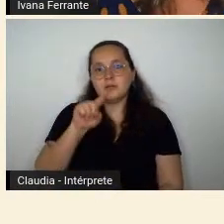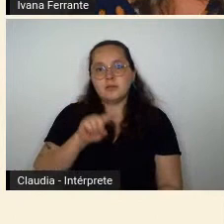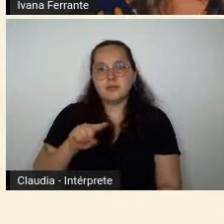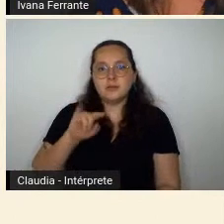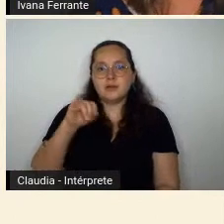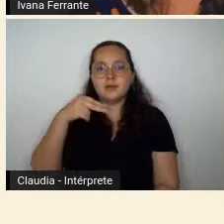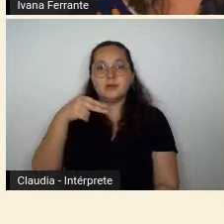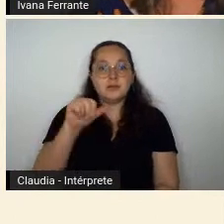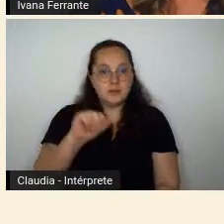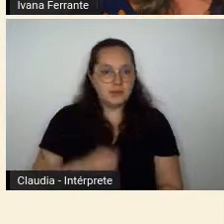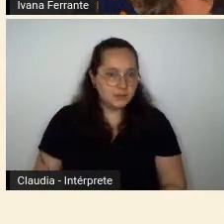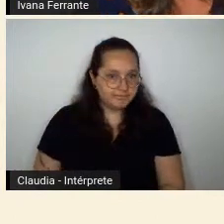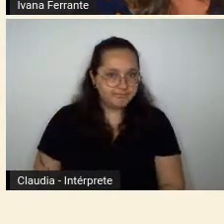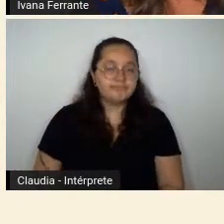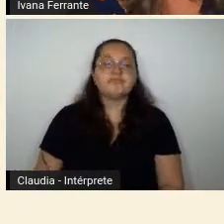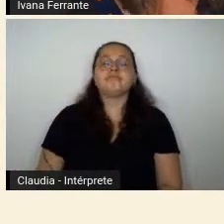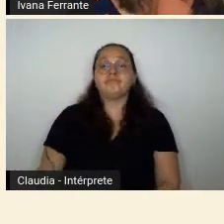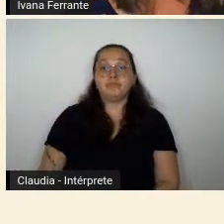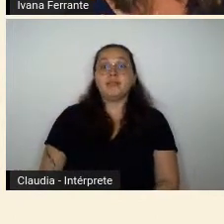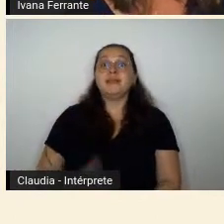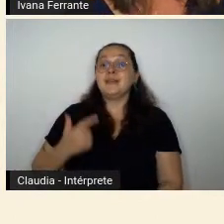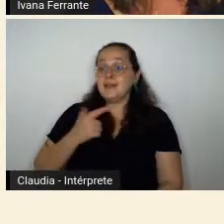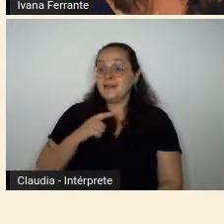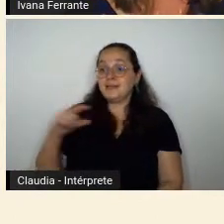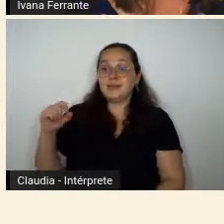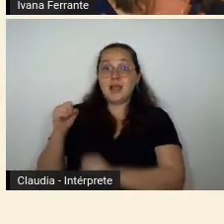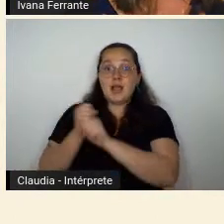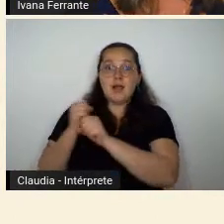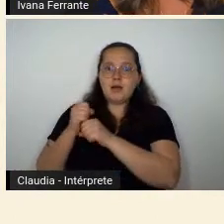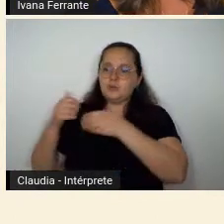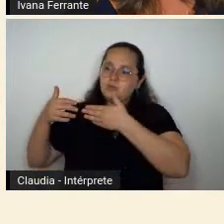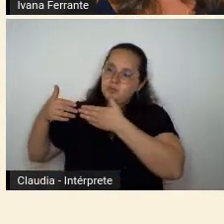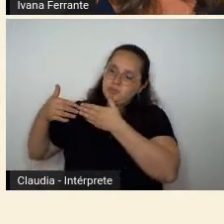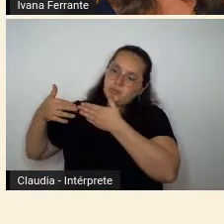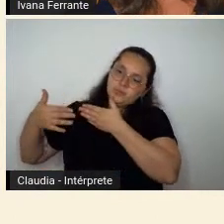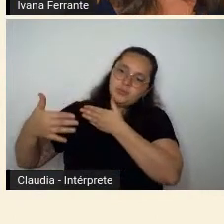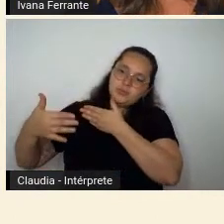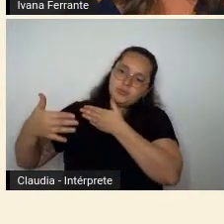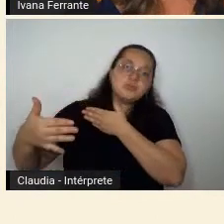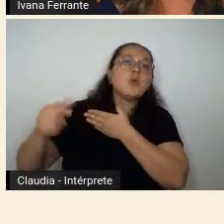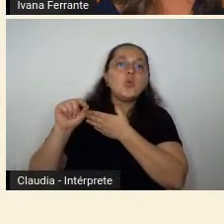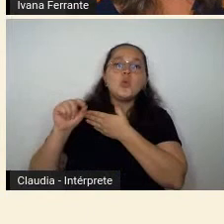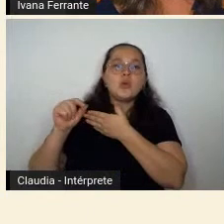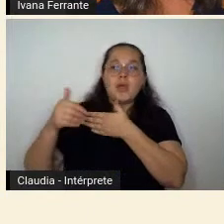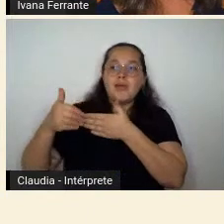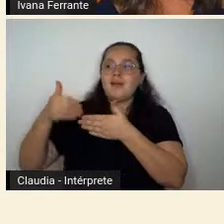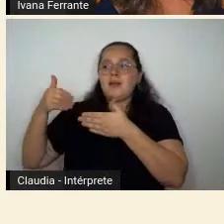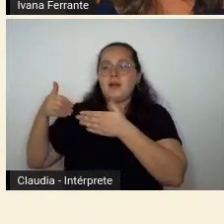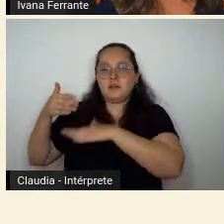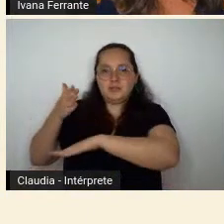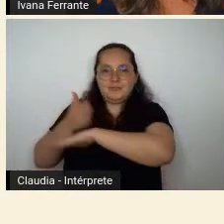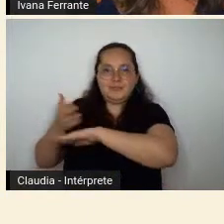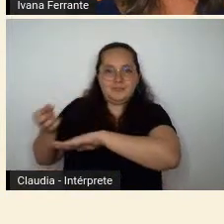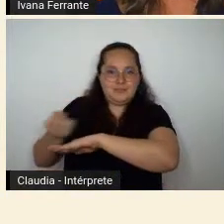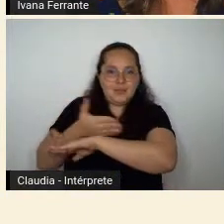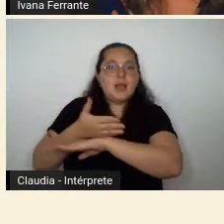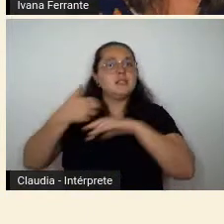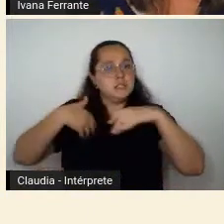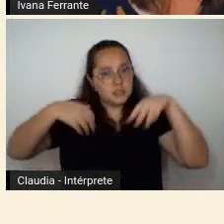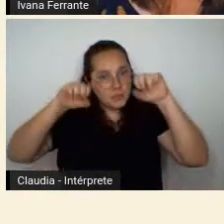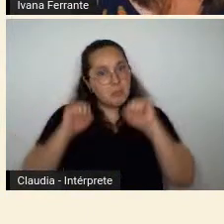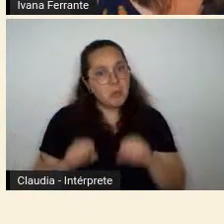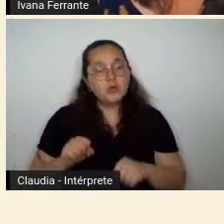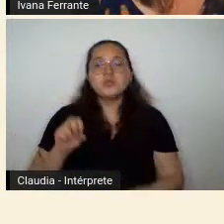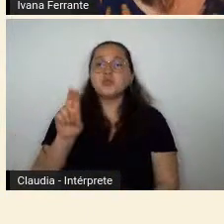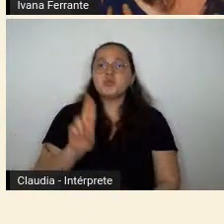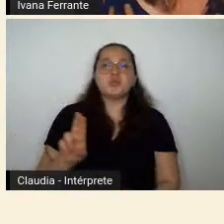quase 100 anos da realização da Semana da Arte Moderna pudemos usufruir felizmente do benefício do tempo e nos